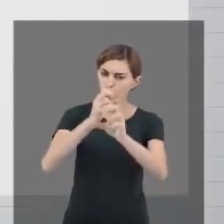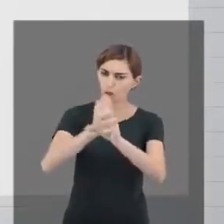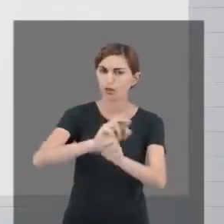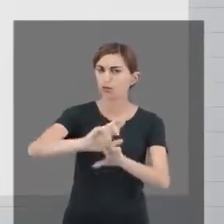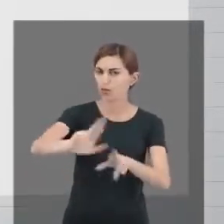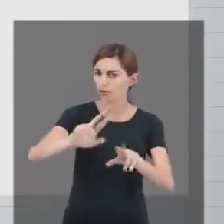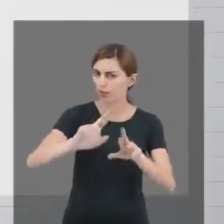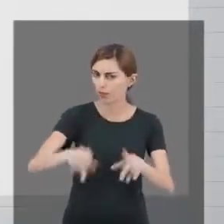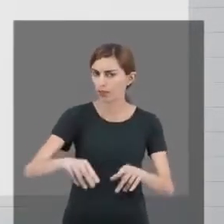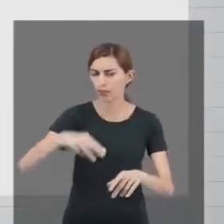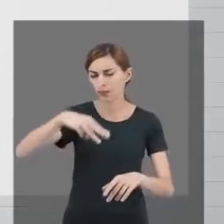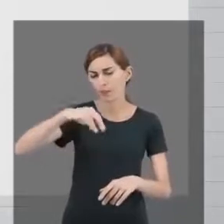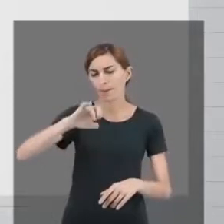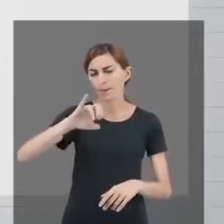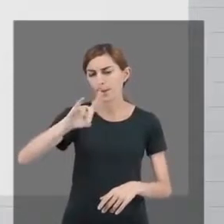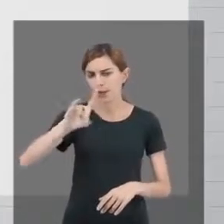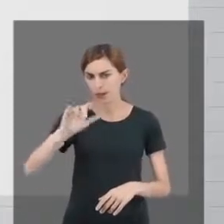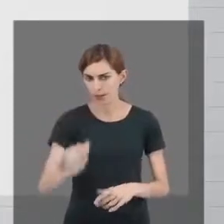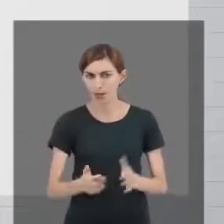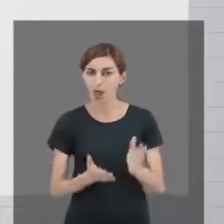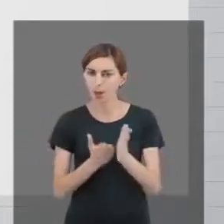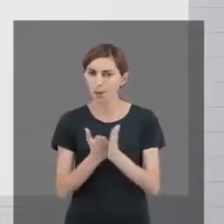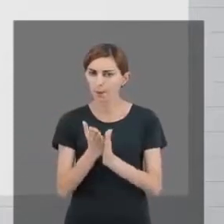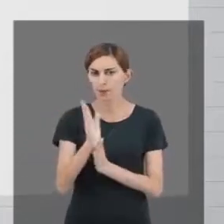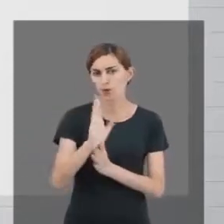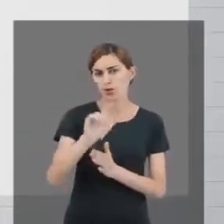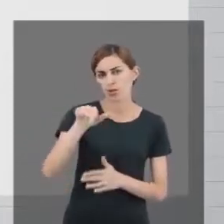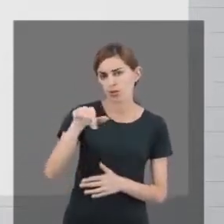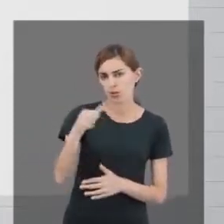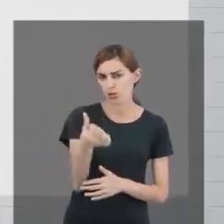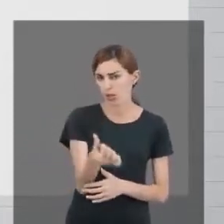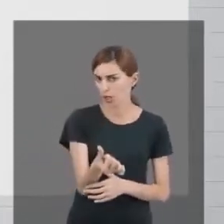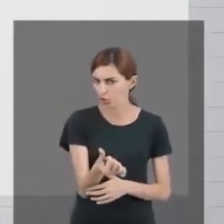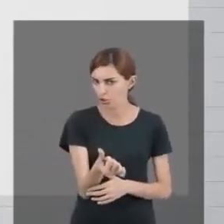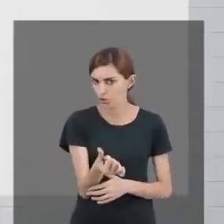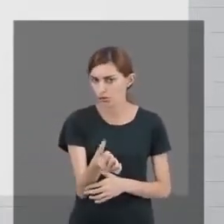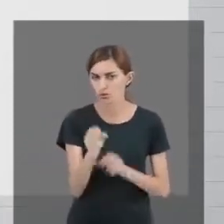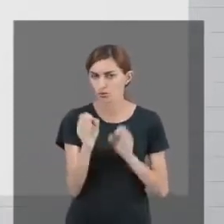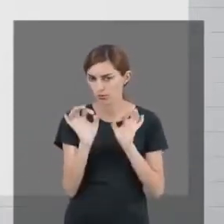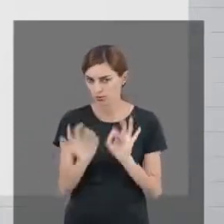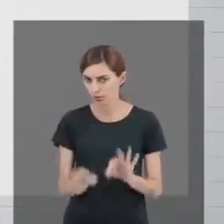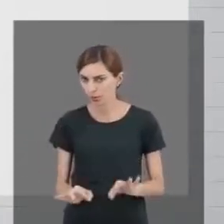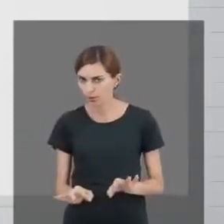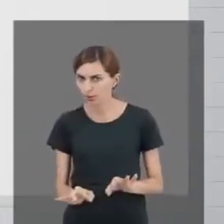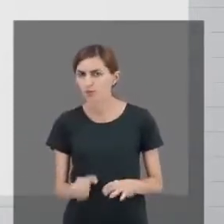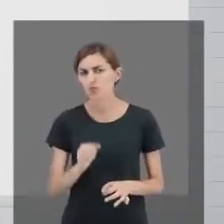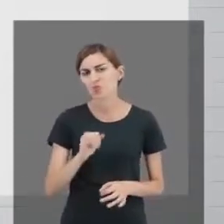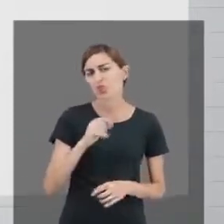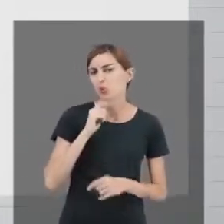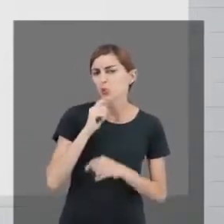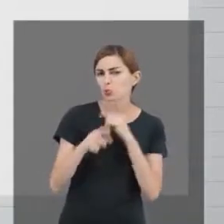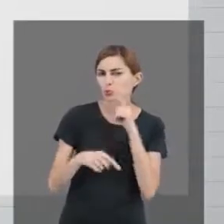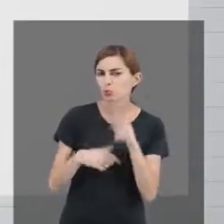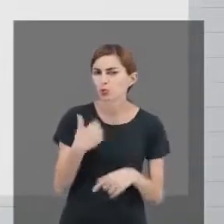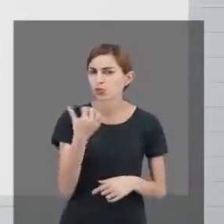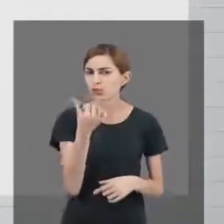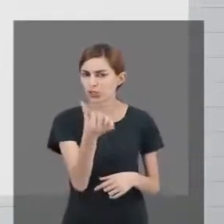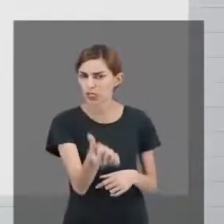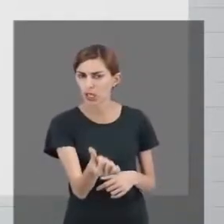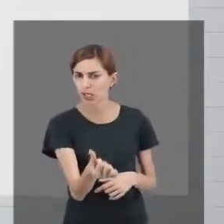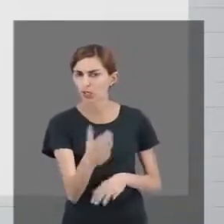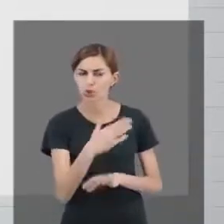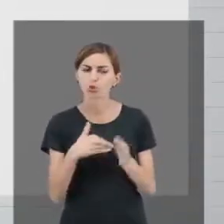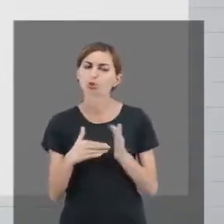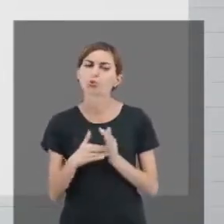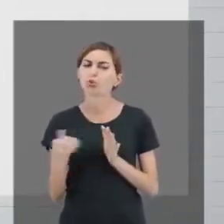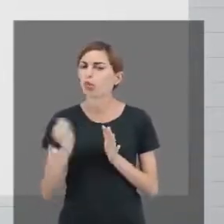A média aqui para aprovação é seis, certo? E se eu não atingir média seis, depois